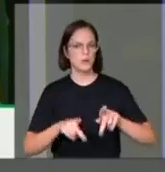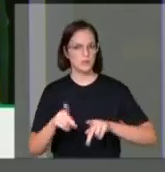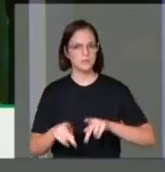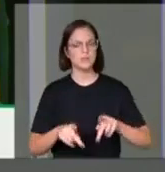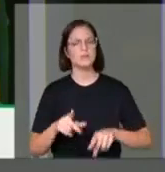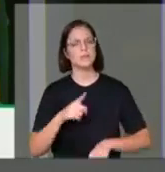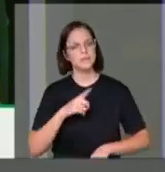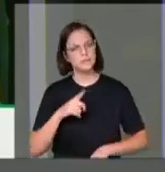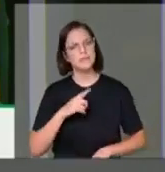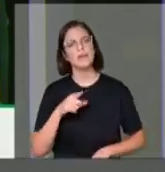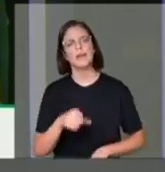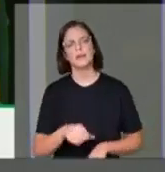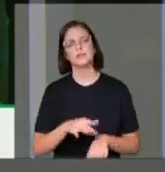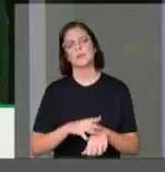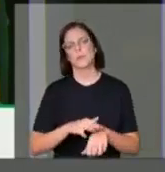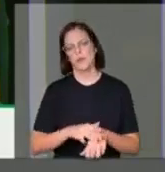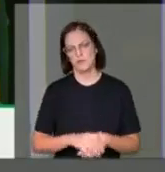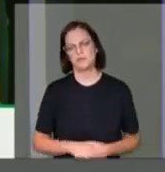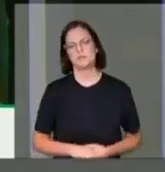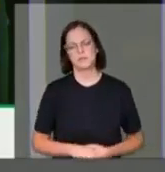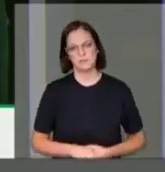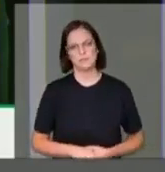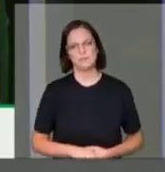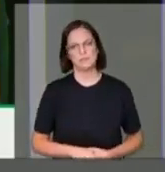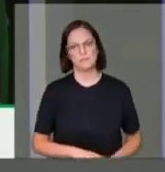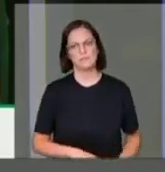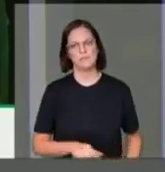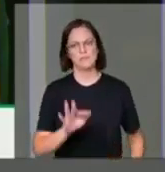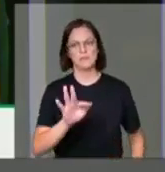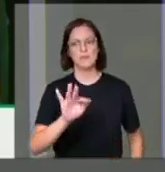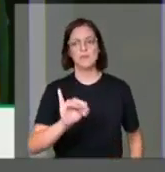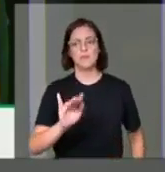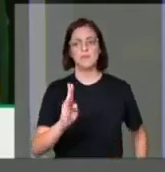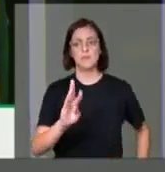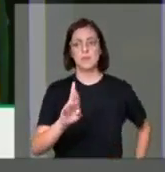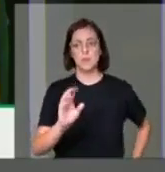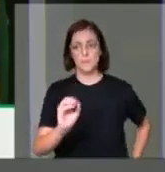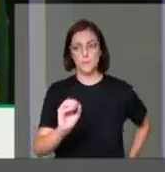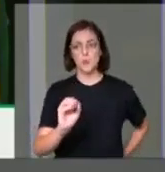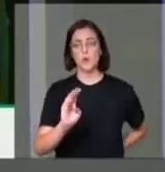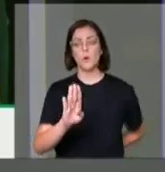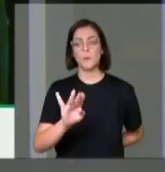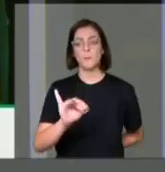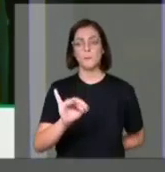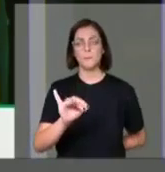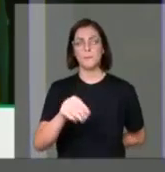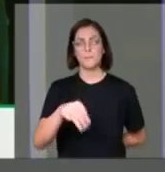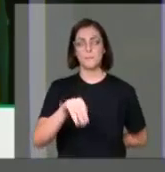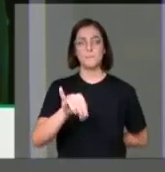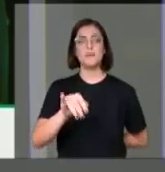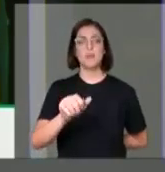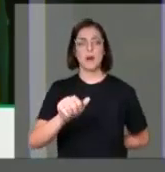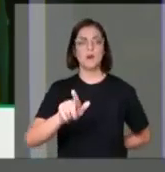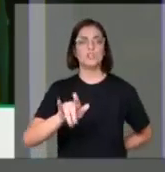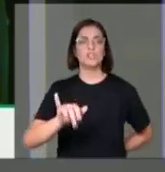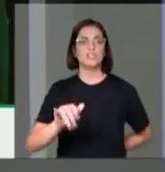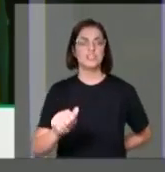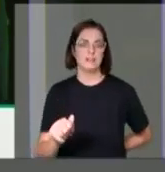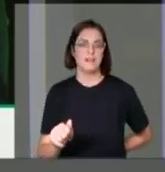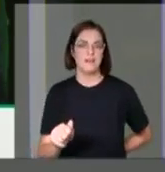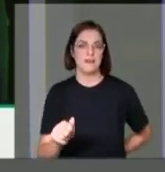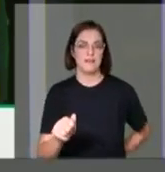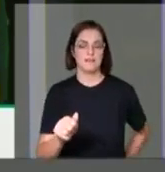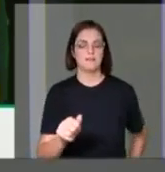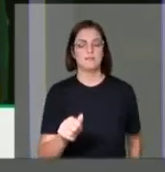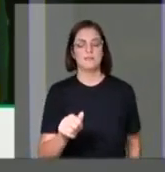padece desse mal, que é a fibromialgia. De tal maneira, Sra. Presidente, que eu,